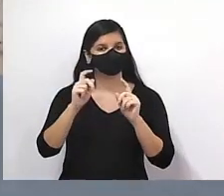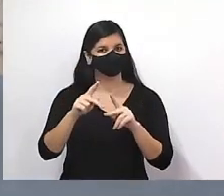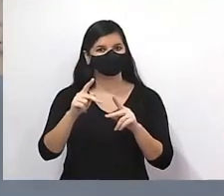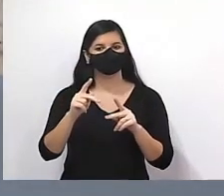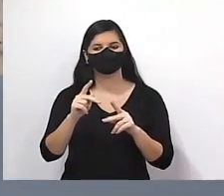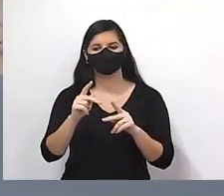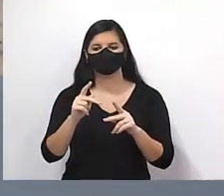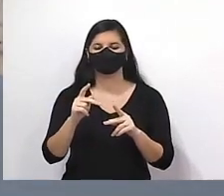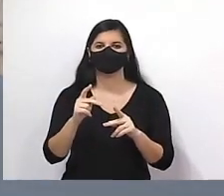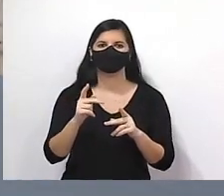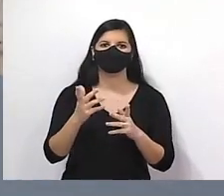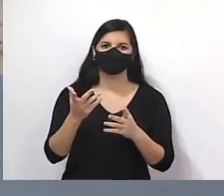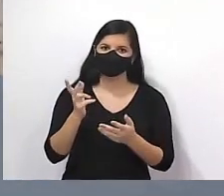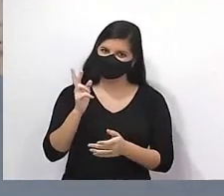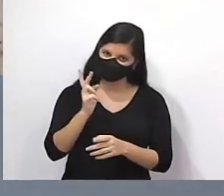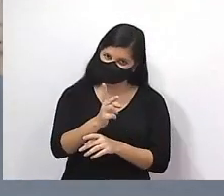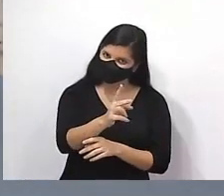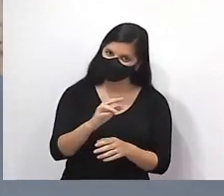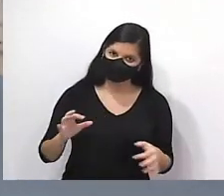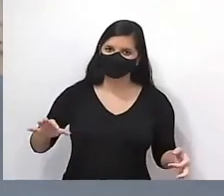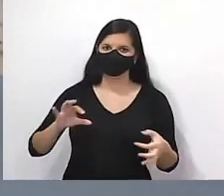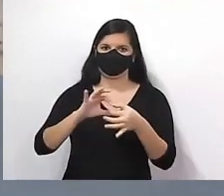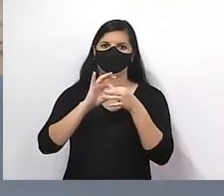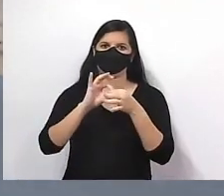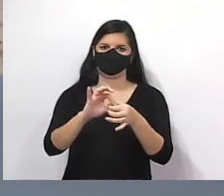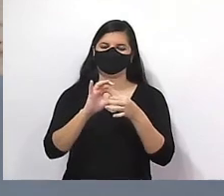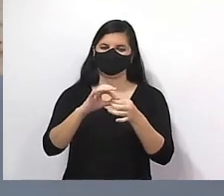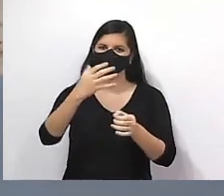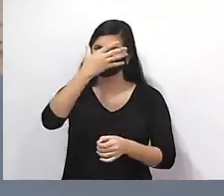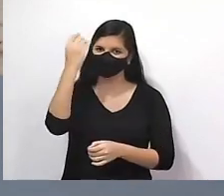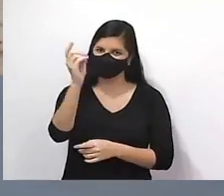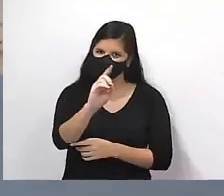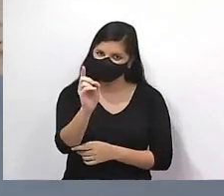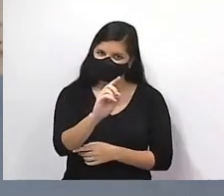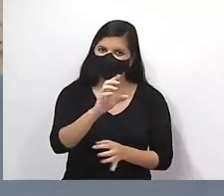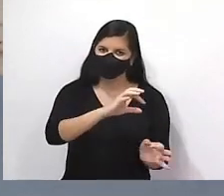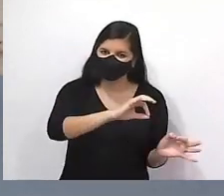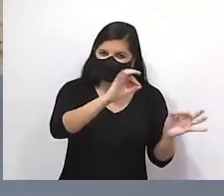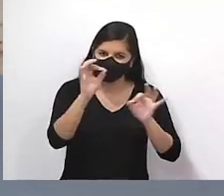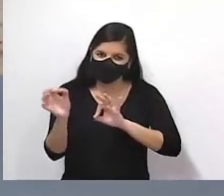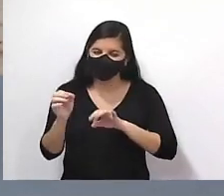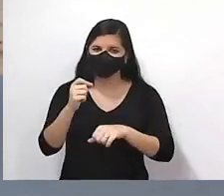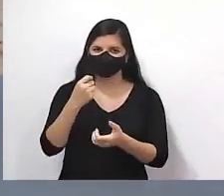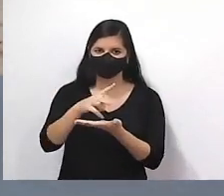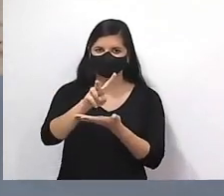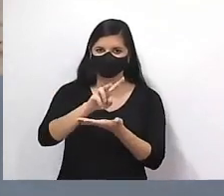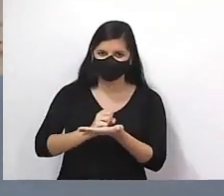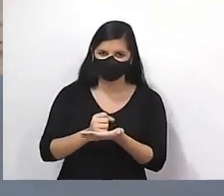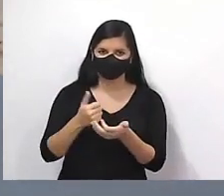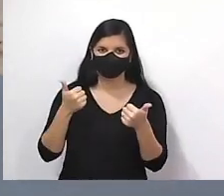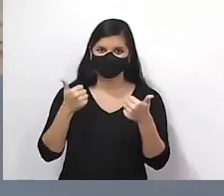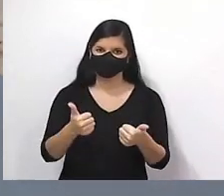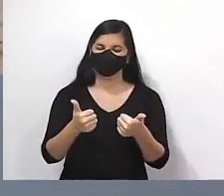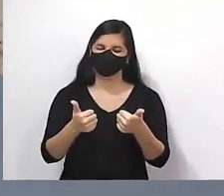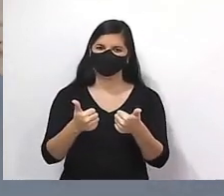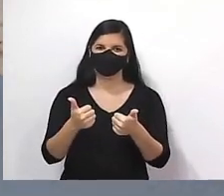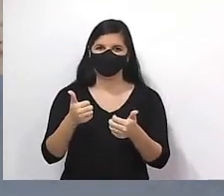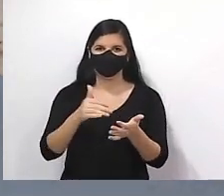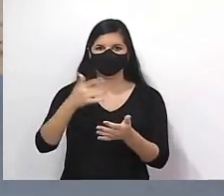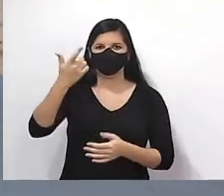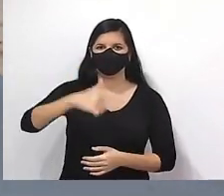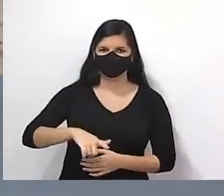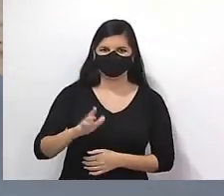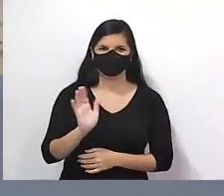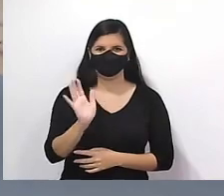gente, vamos estar sempre junto com vocês. Não esquece de seguir nossas vídeos-aulas aí no EducaPé. Parceiraço. Tá bom? Até a